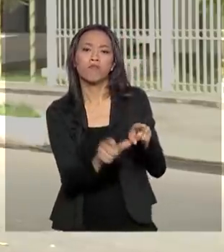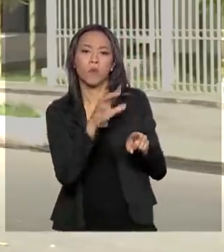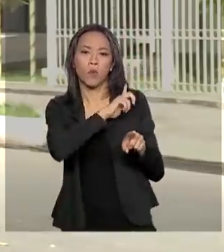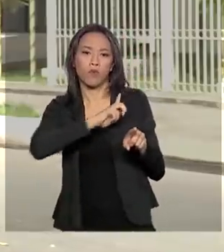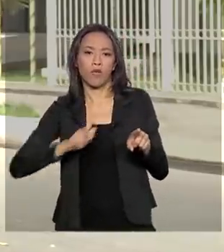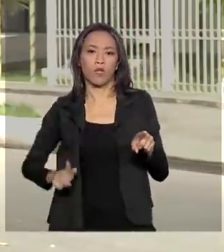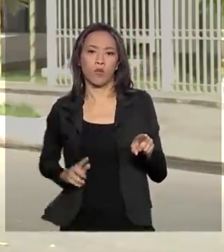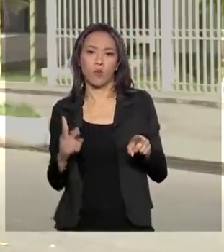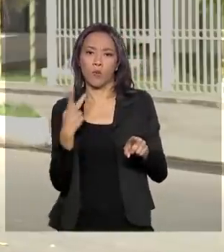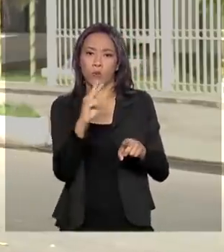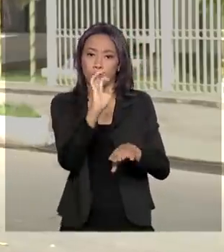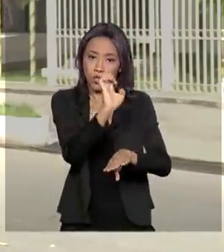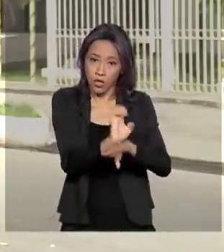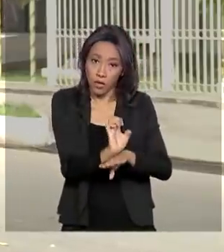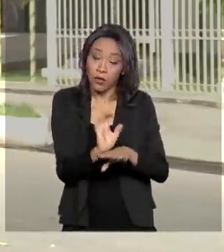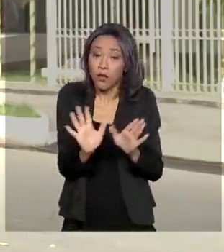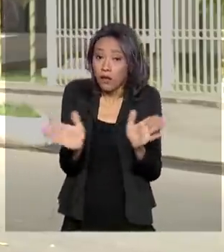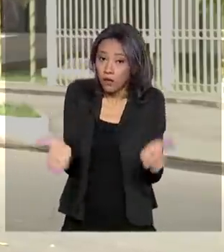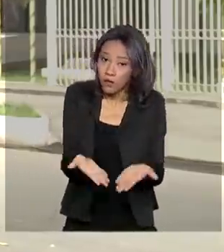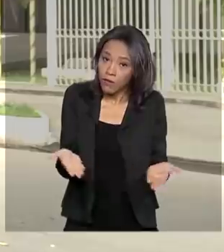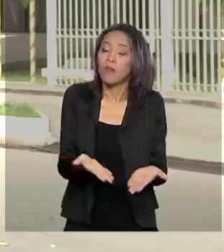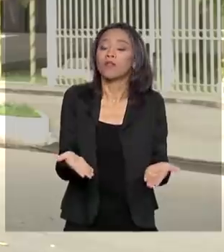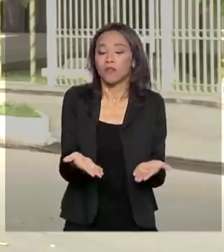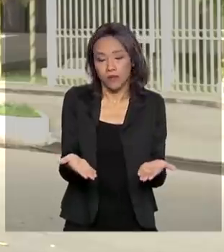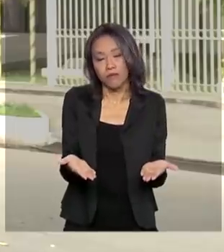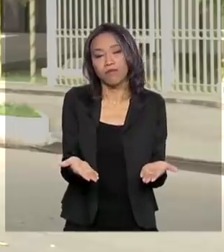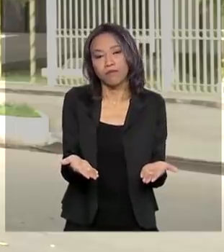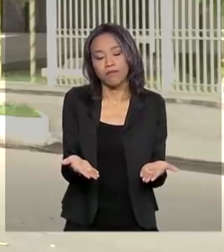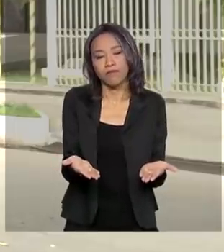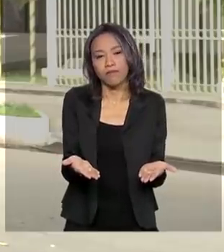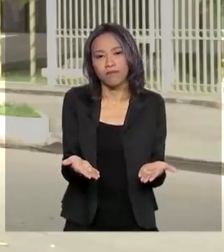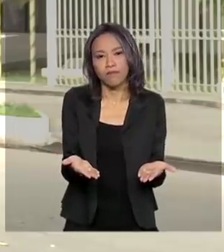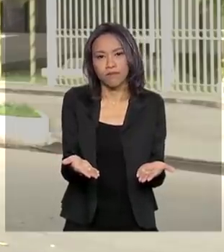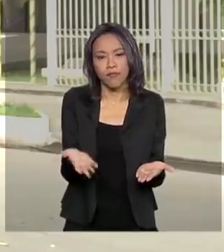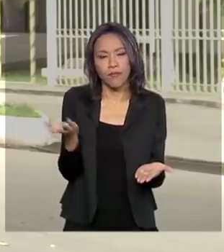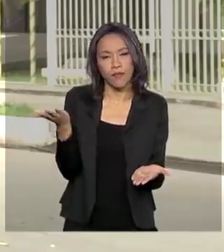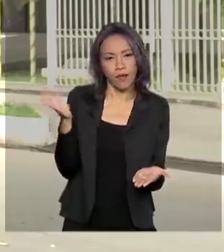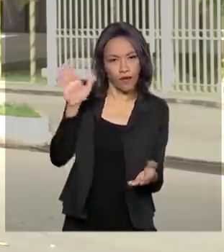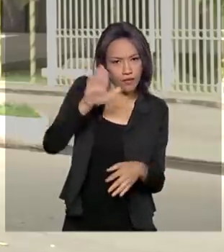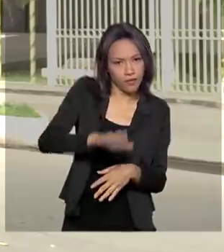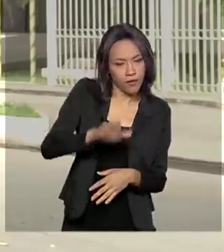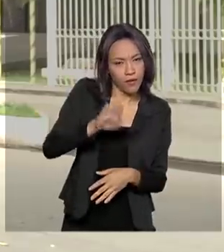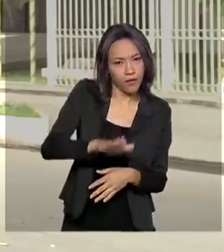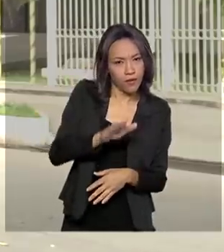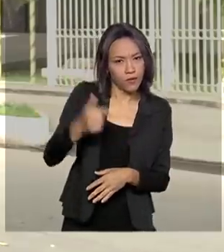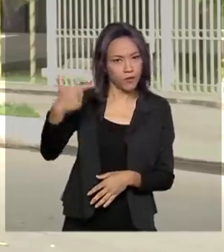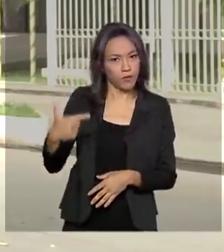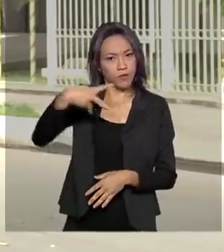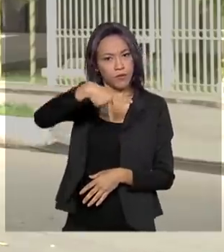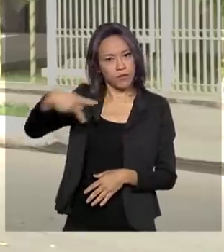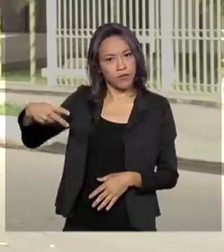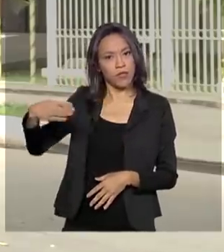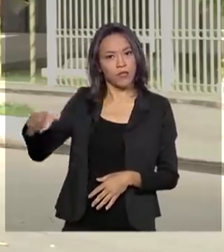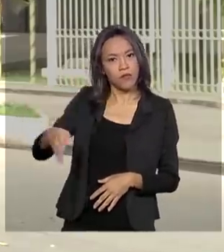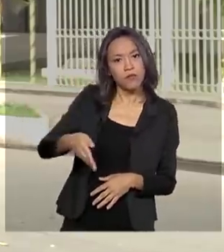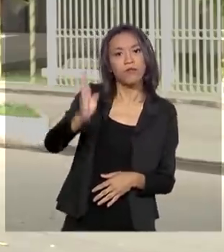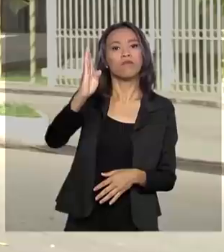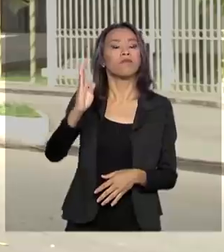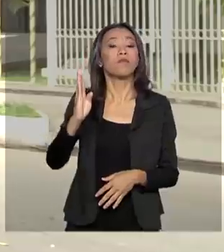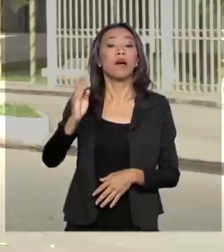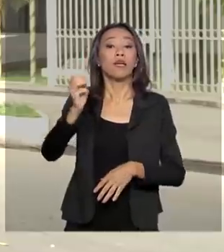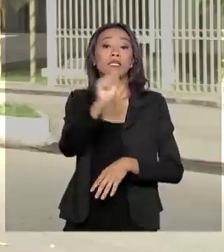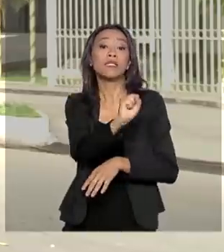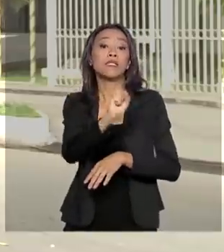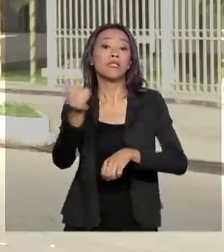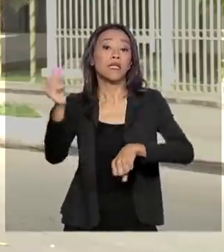Valdês Góes. E hoje, e ainda hoje, mas pela tarde, o vice-presidente segue para São Luís do